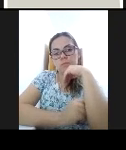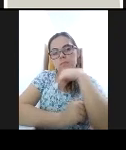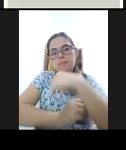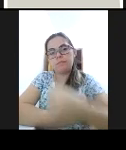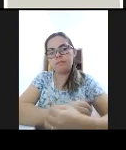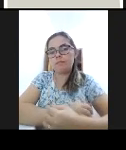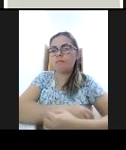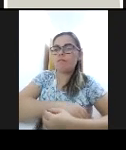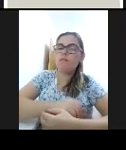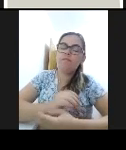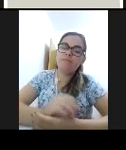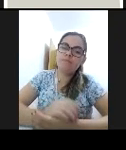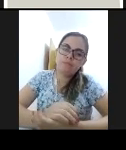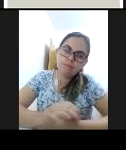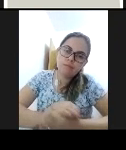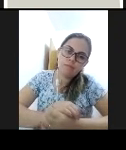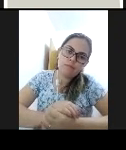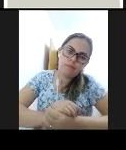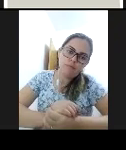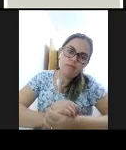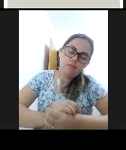desenhar no pante ou